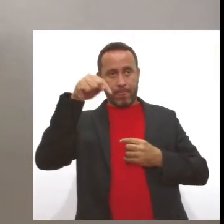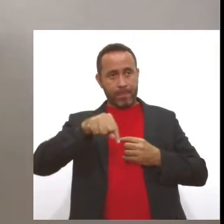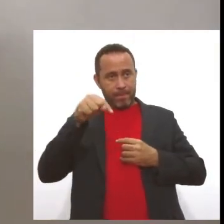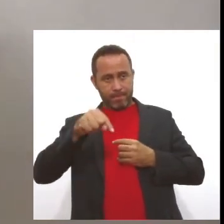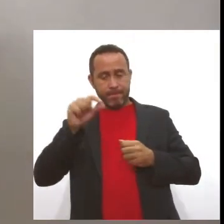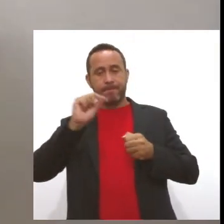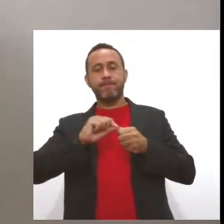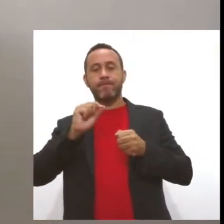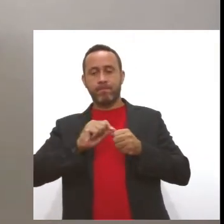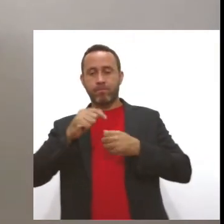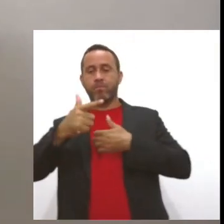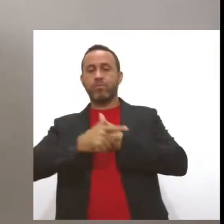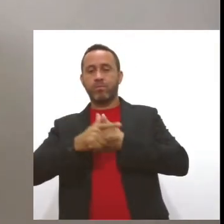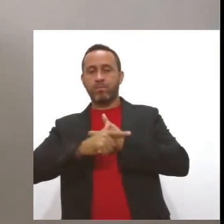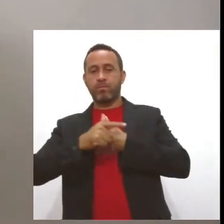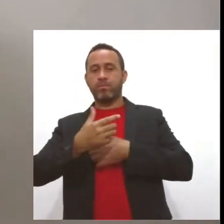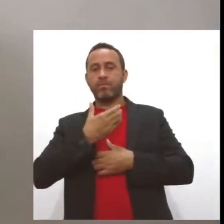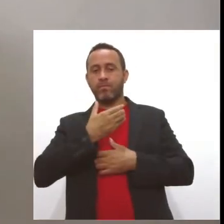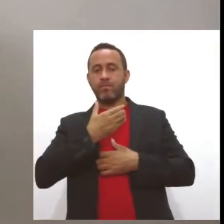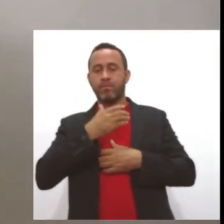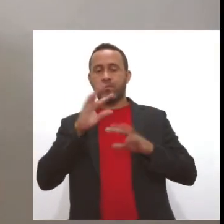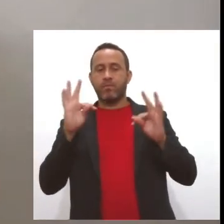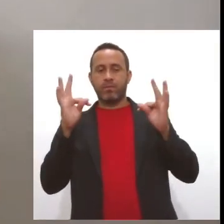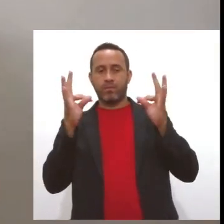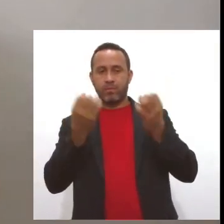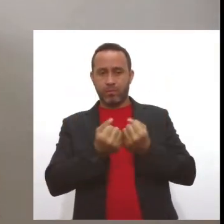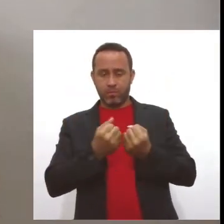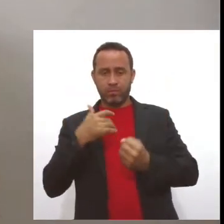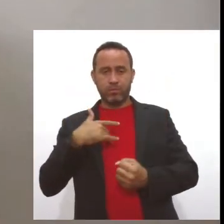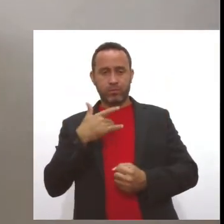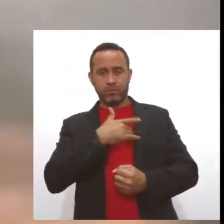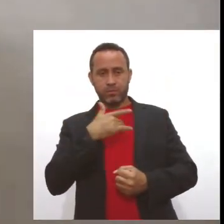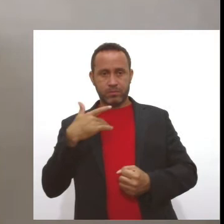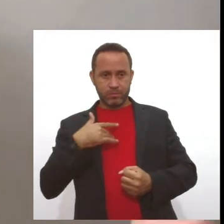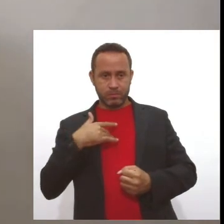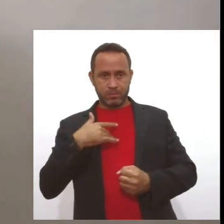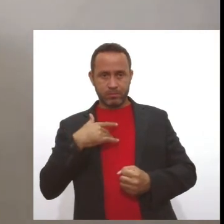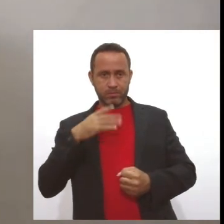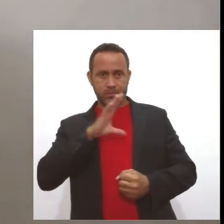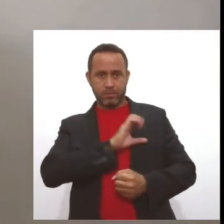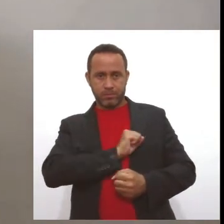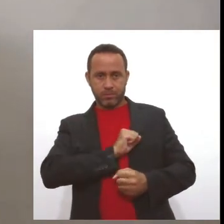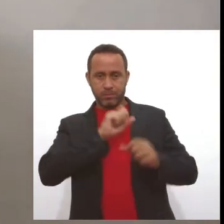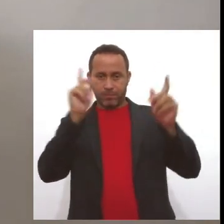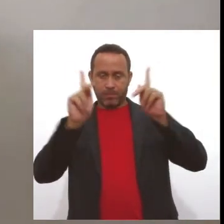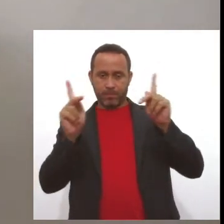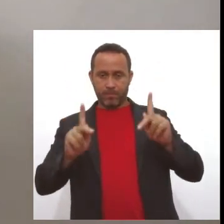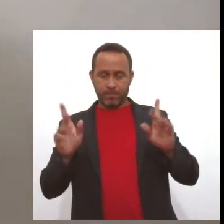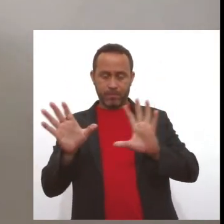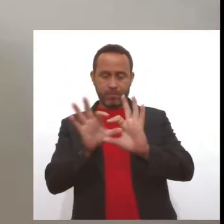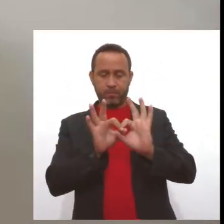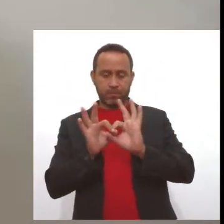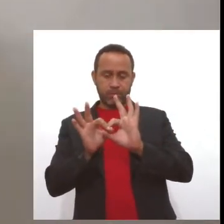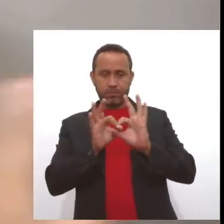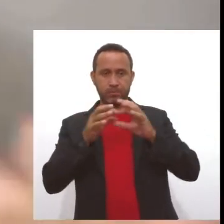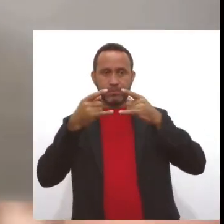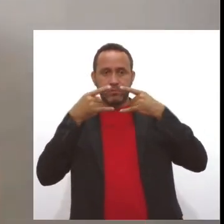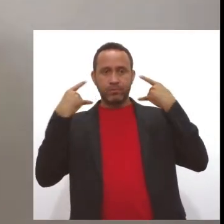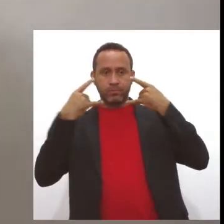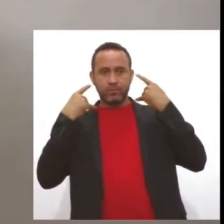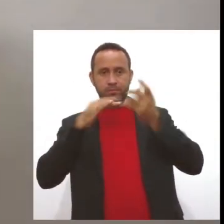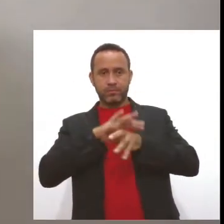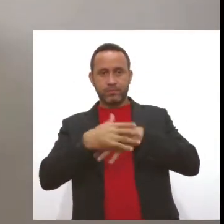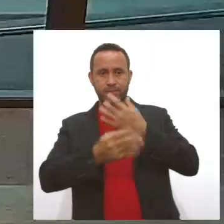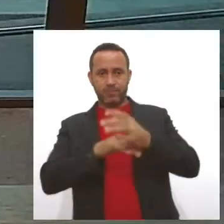o nosso papel. Feliz Natal para todos, Natal de saúde, de muito amor, muita paz, muita união, muita máscara e muito álcool em gel, por